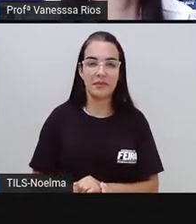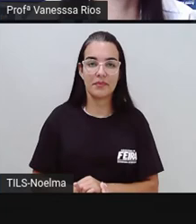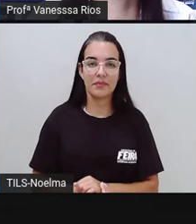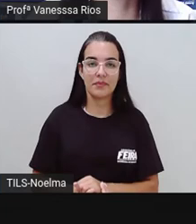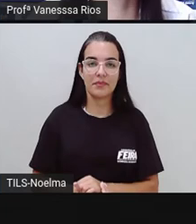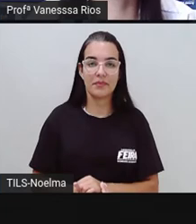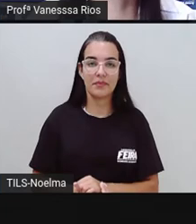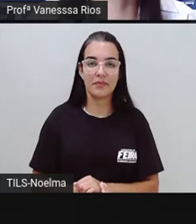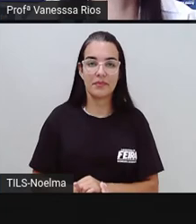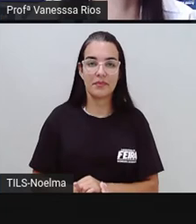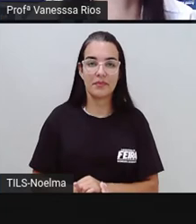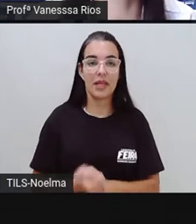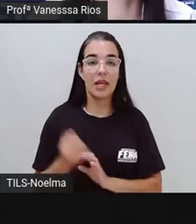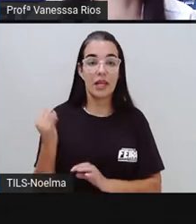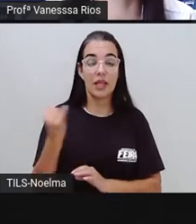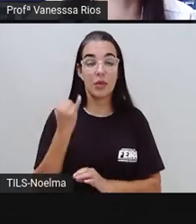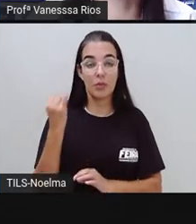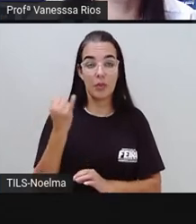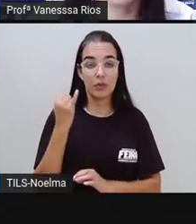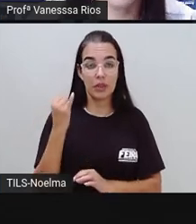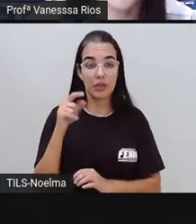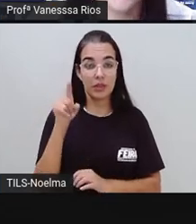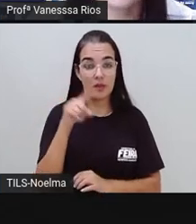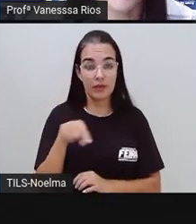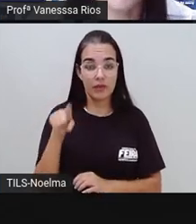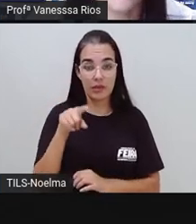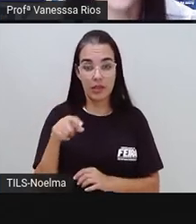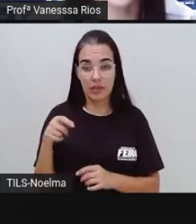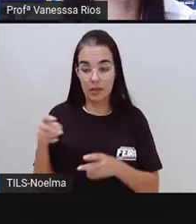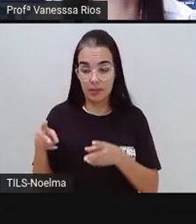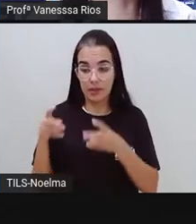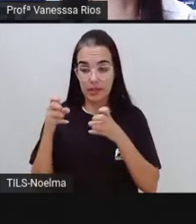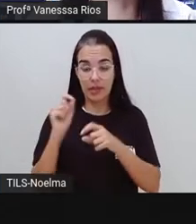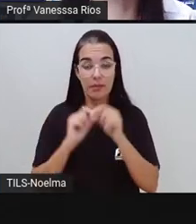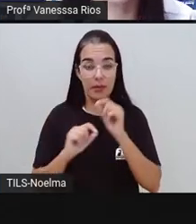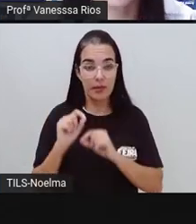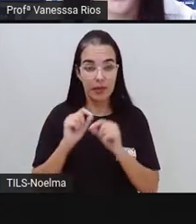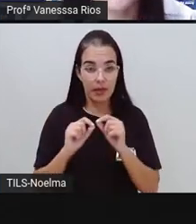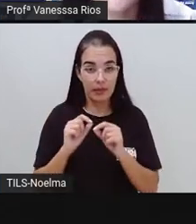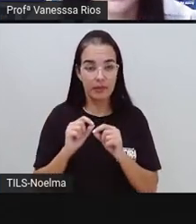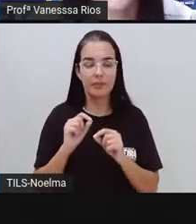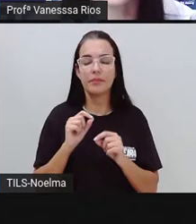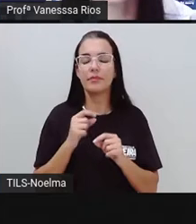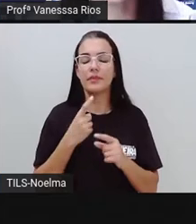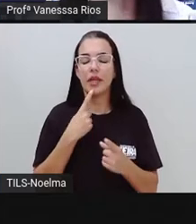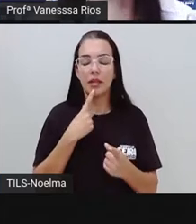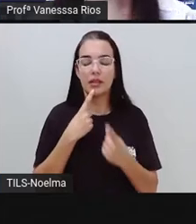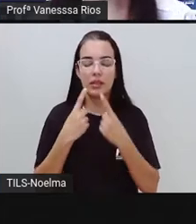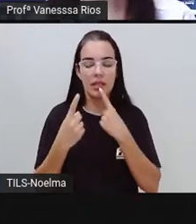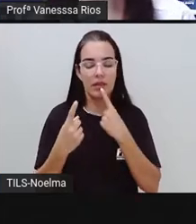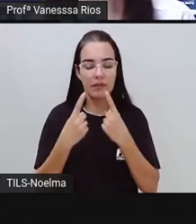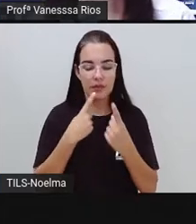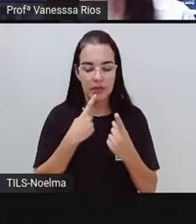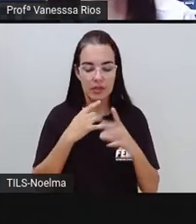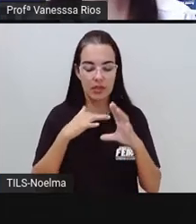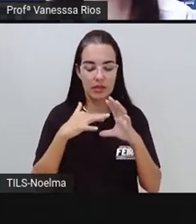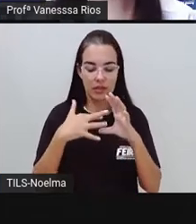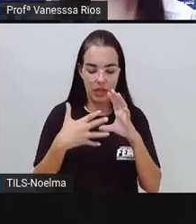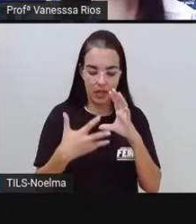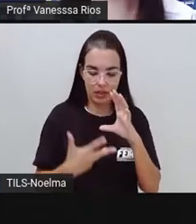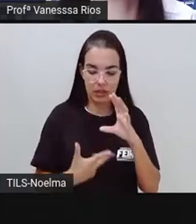E aí é importante que vocês percebam que a entrevista entendam quais são as características